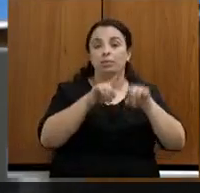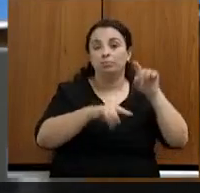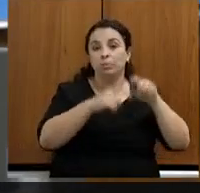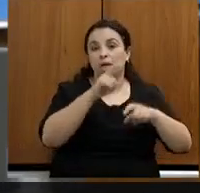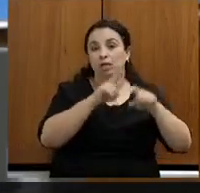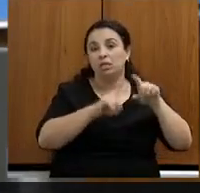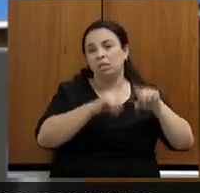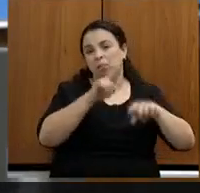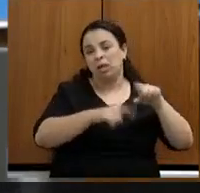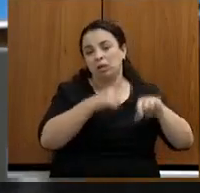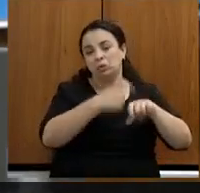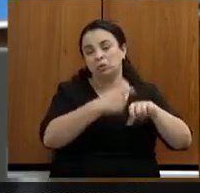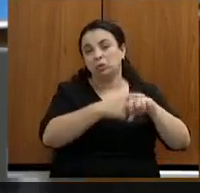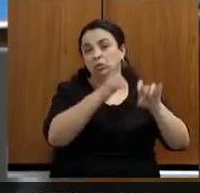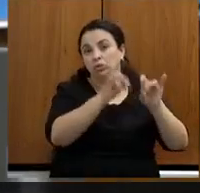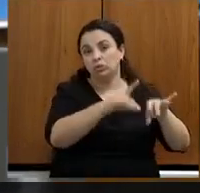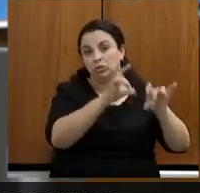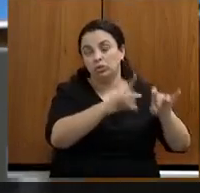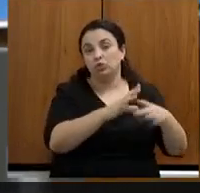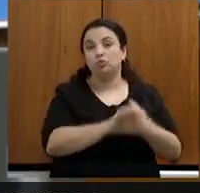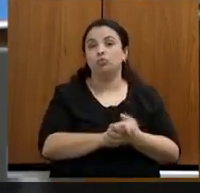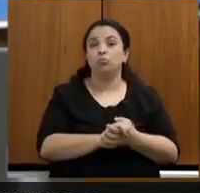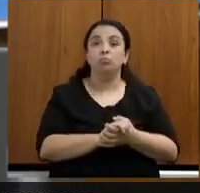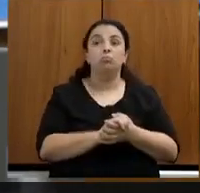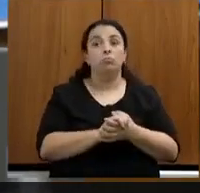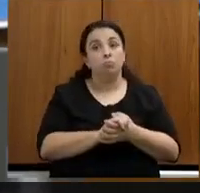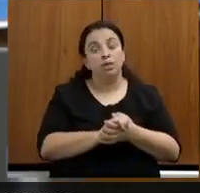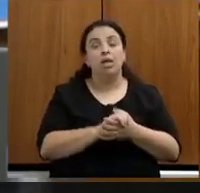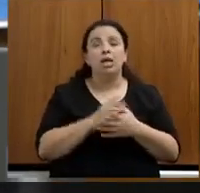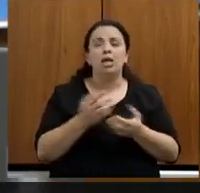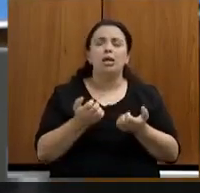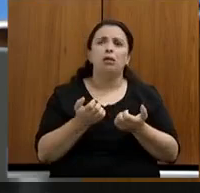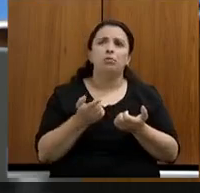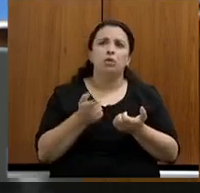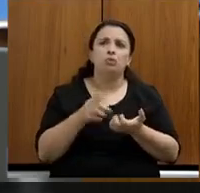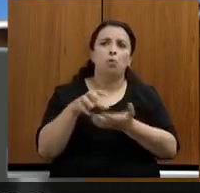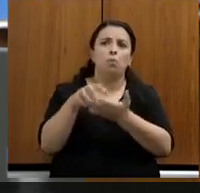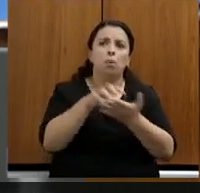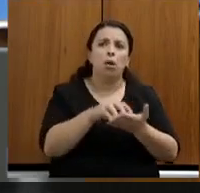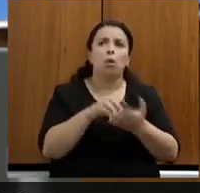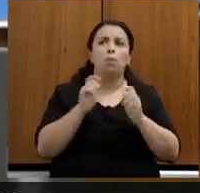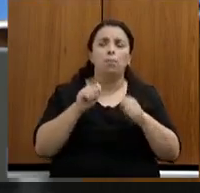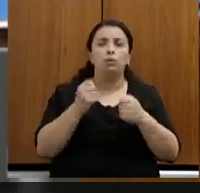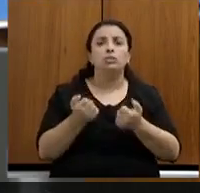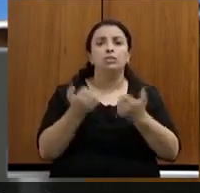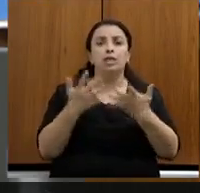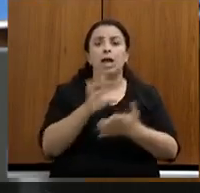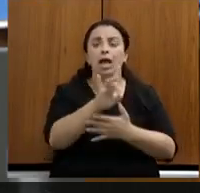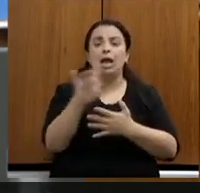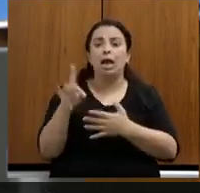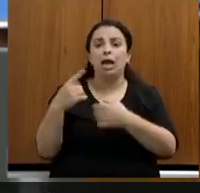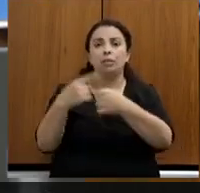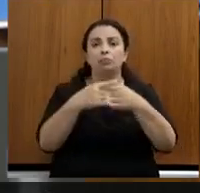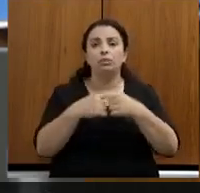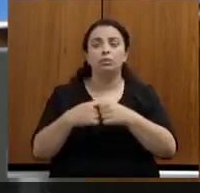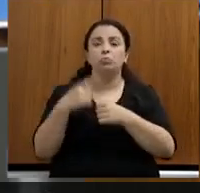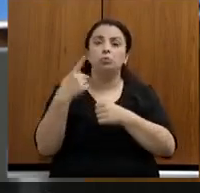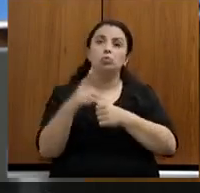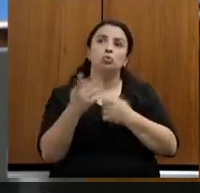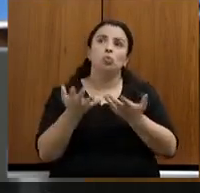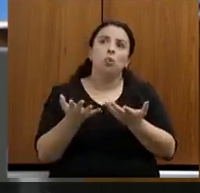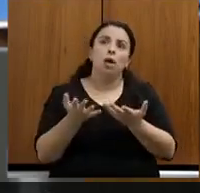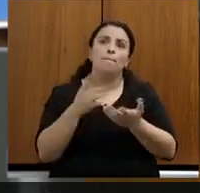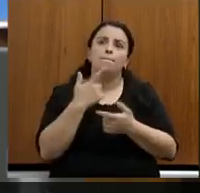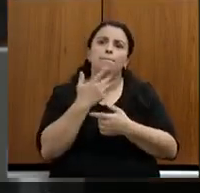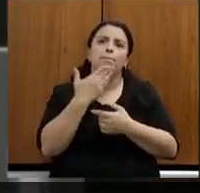assim, dar condição ao município para que ele possa escolher a melhor forma de prestação de serviço e, o mais importante, atinge a